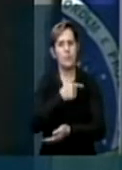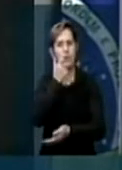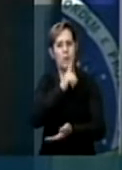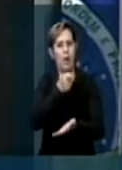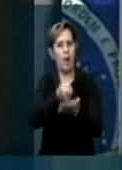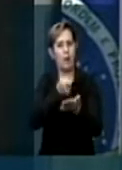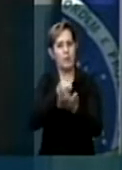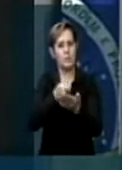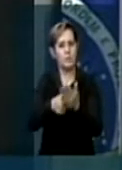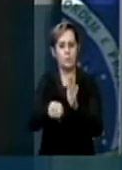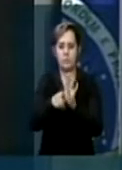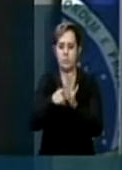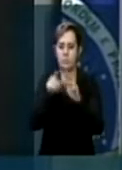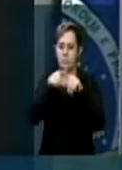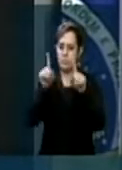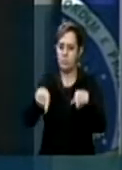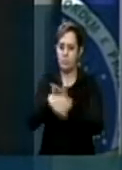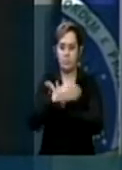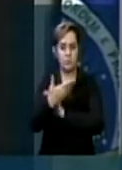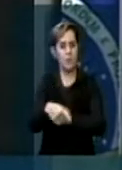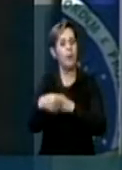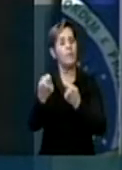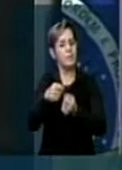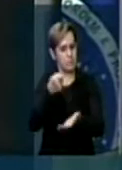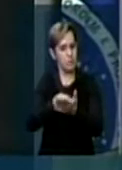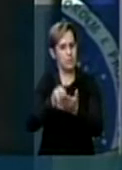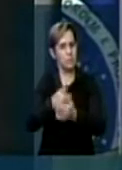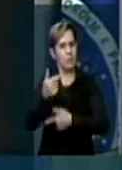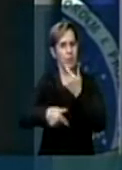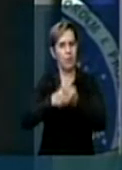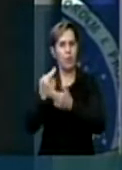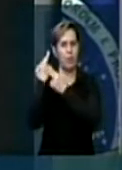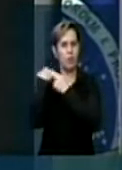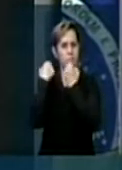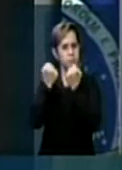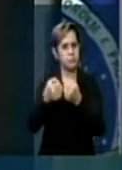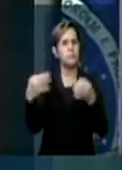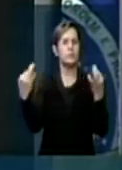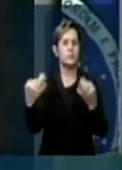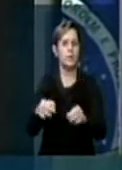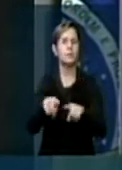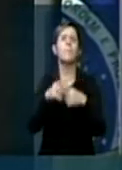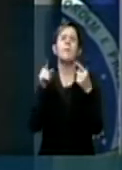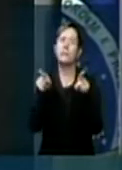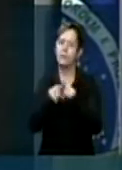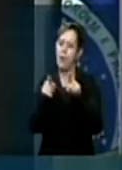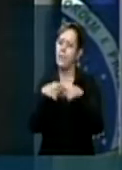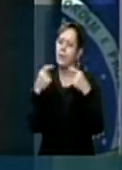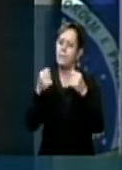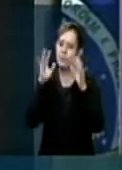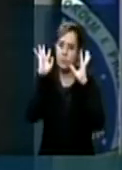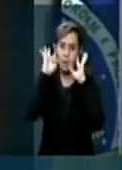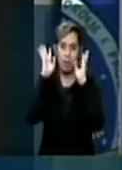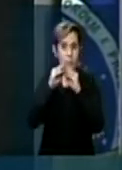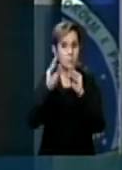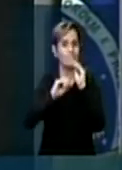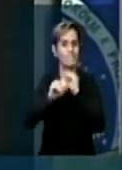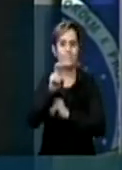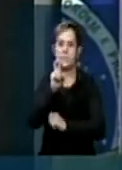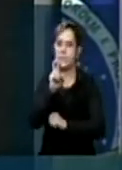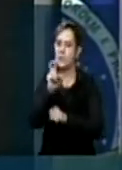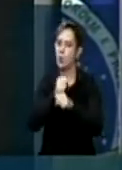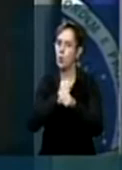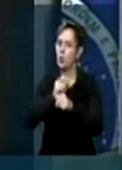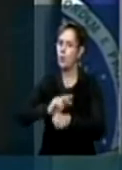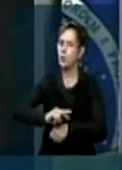exigir dos nossos servidores públicos, temos que exigir que eles cumpram com o dever, mas também temos que reconhecer cinco...